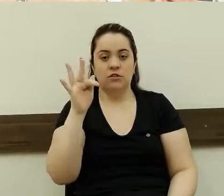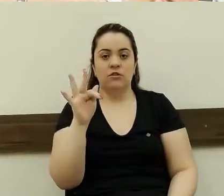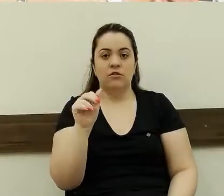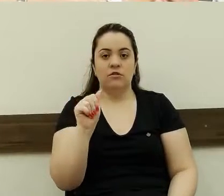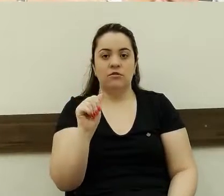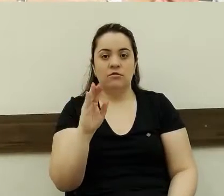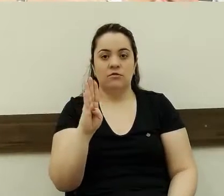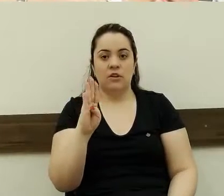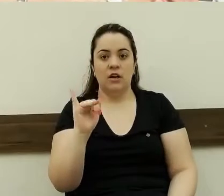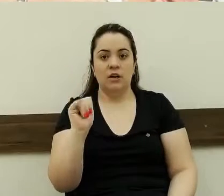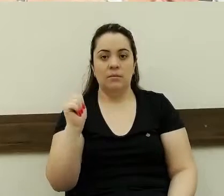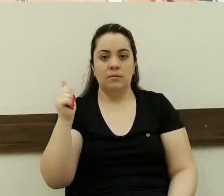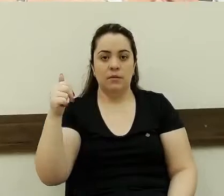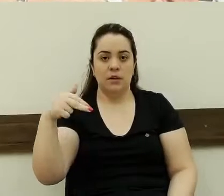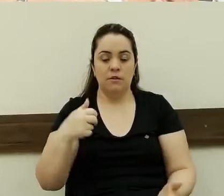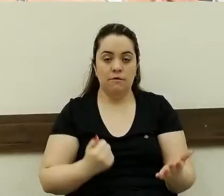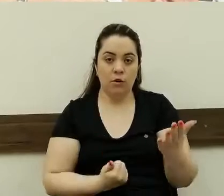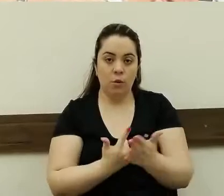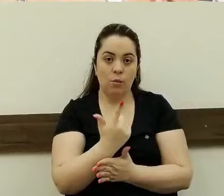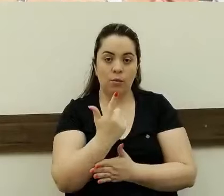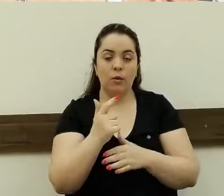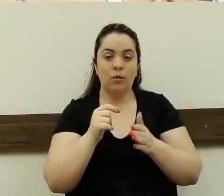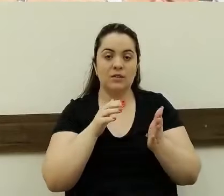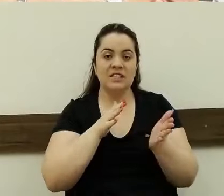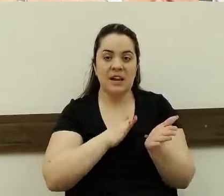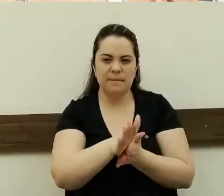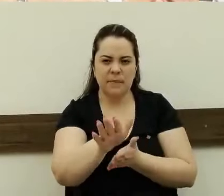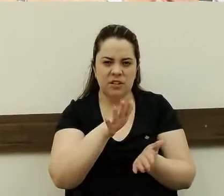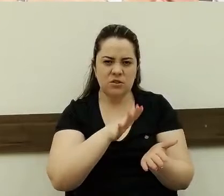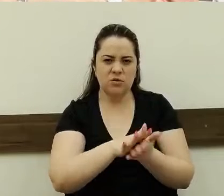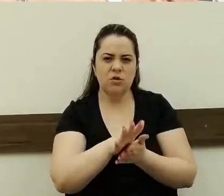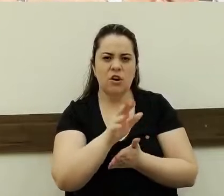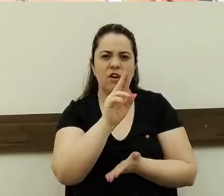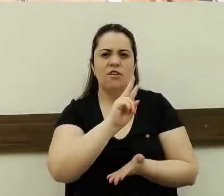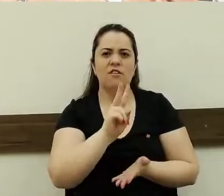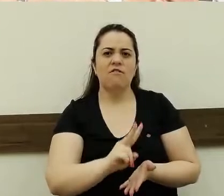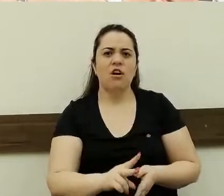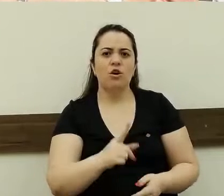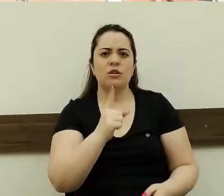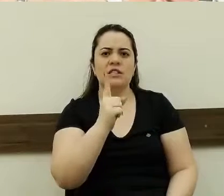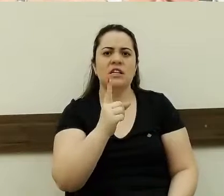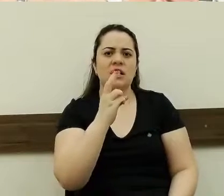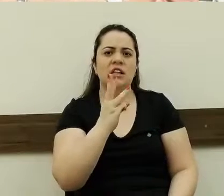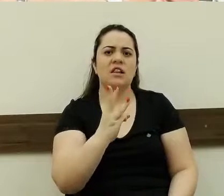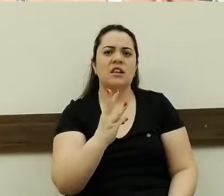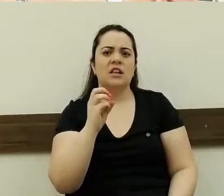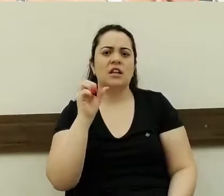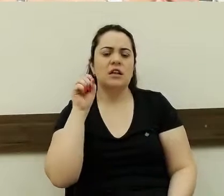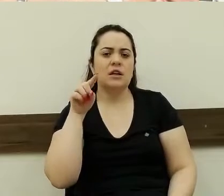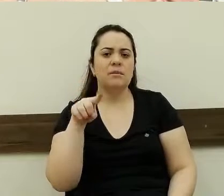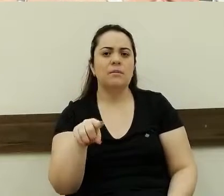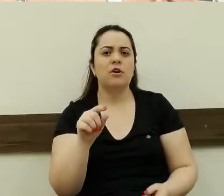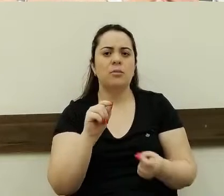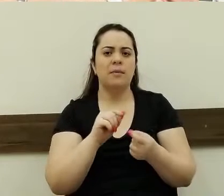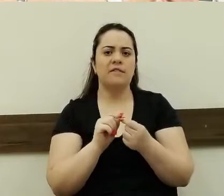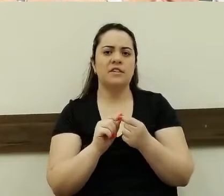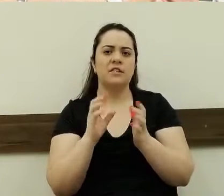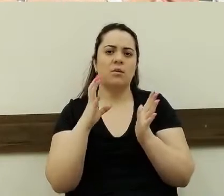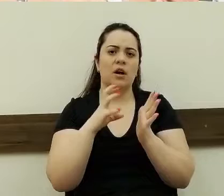máquina, uma impressora, acho que no valor de 130 mil reais, para fazer um cadastro da população de Guaíra.